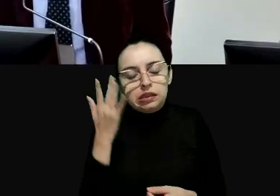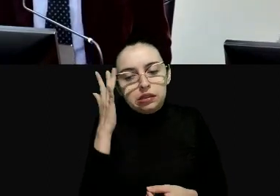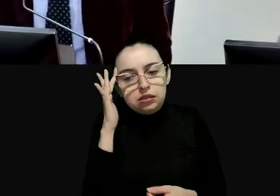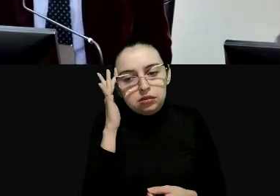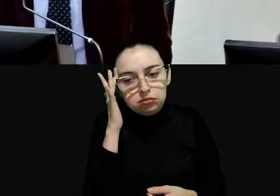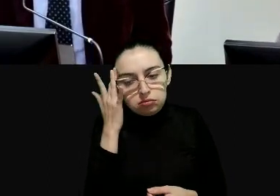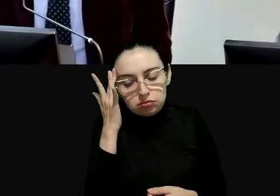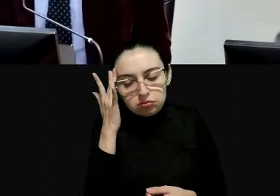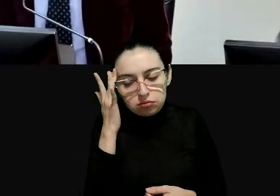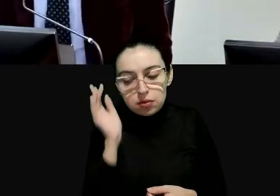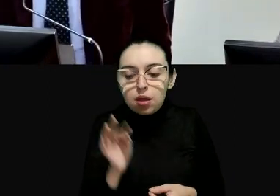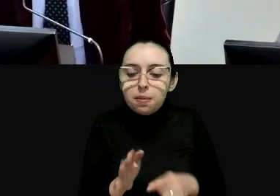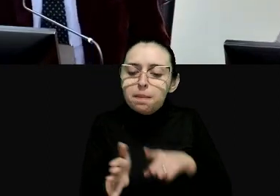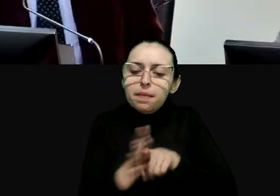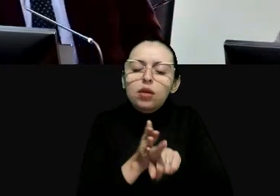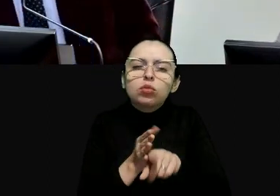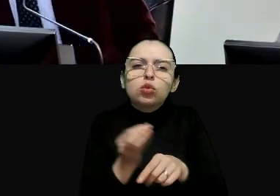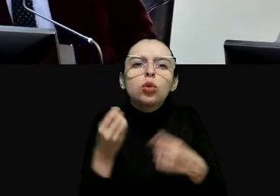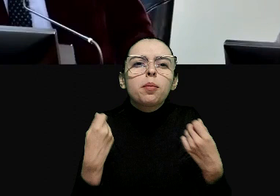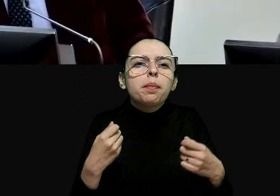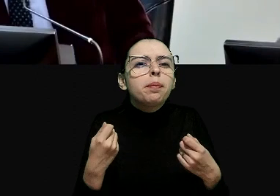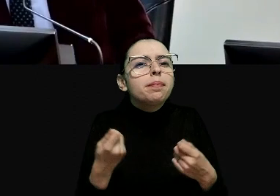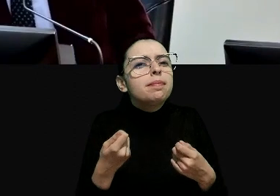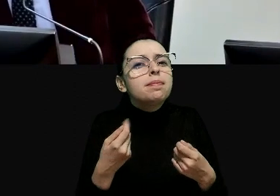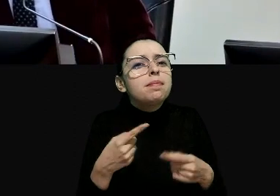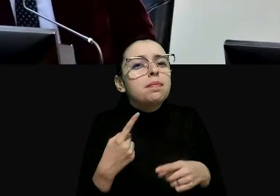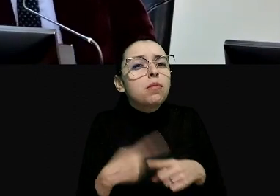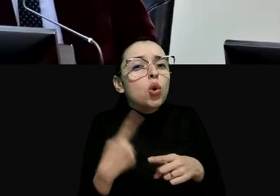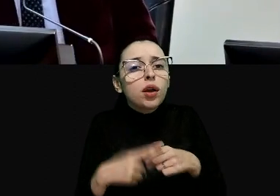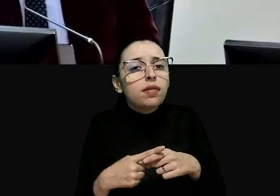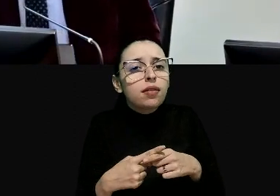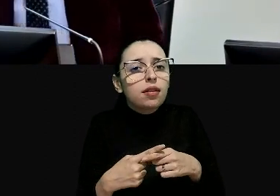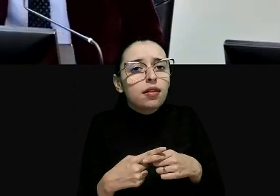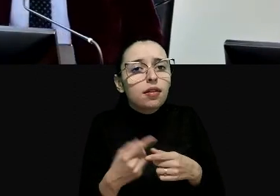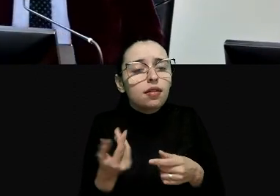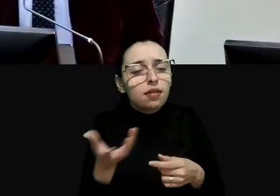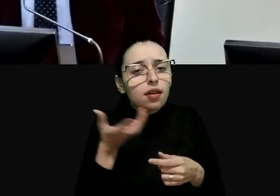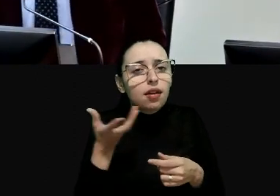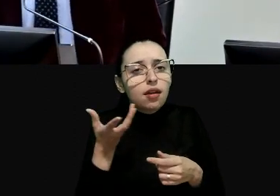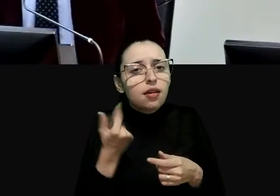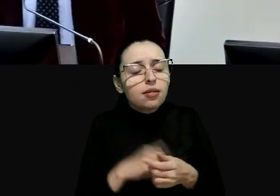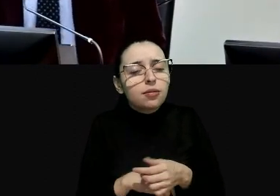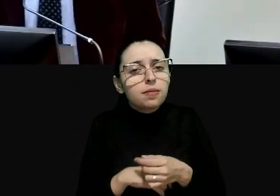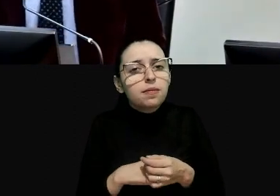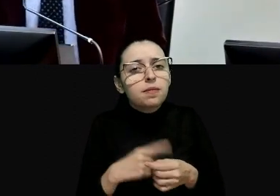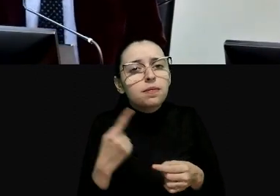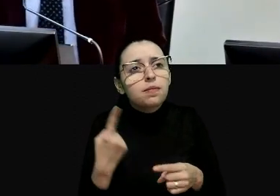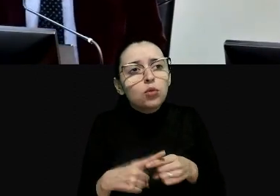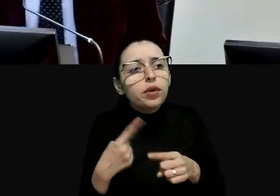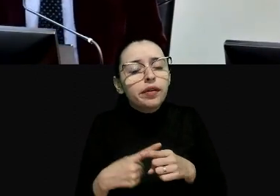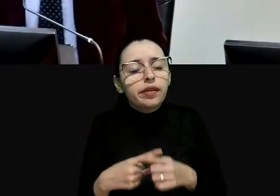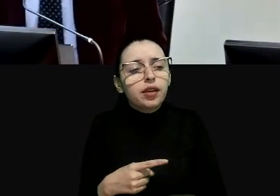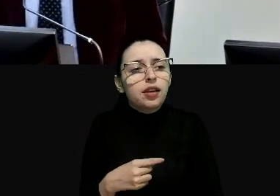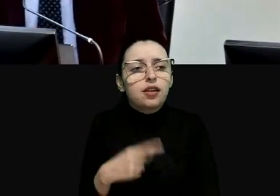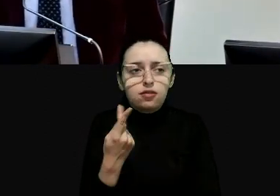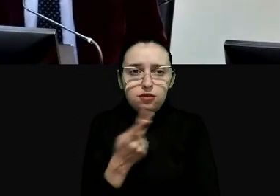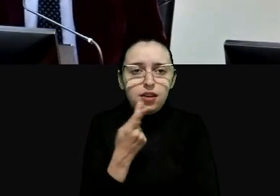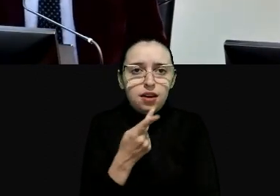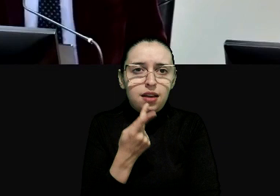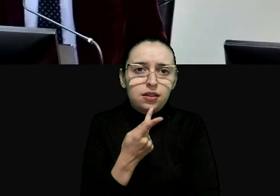Então, Cepeda pergunta mais por que vocês estão em isso, porque dizem que temos